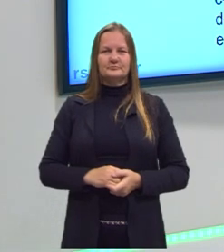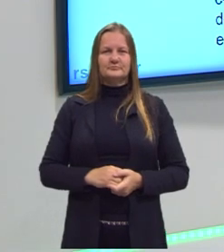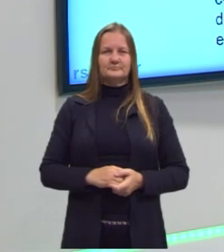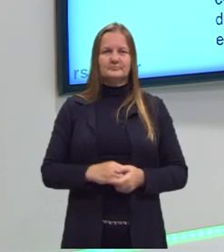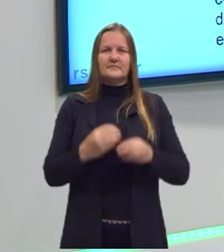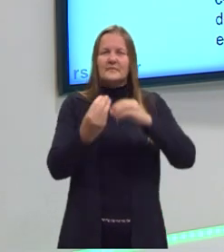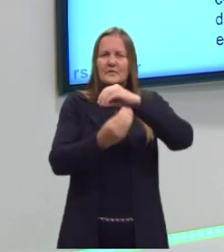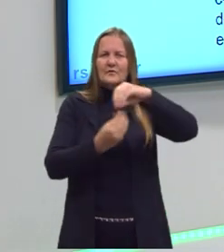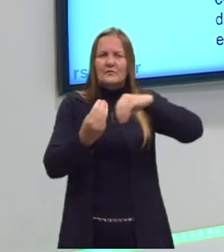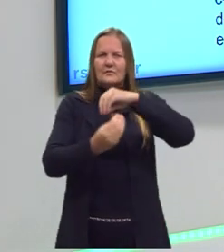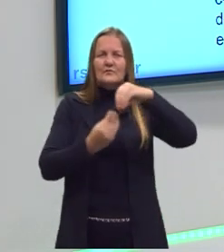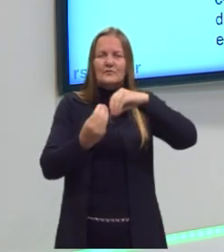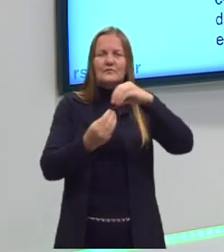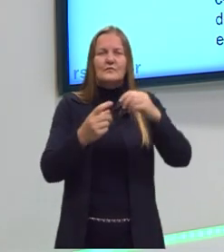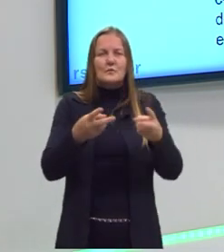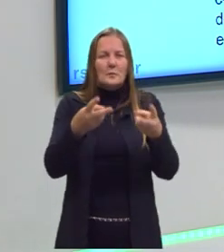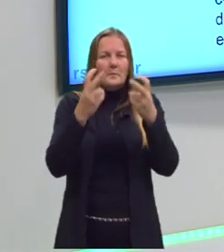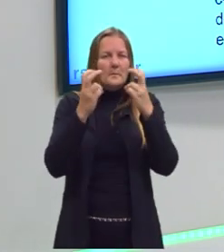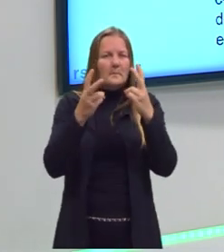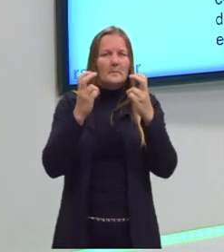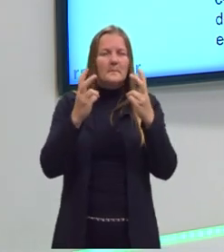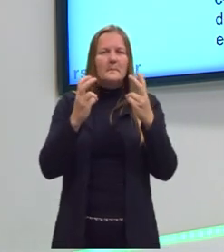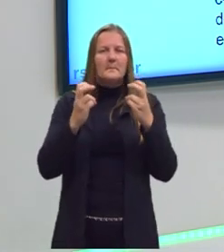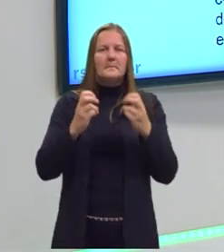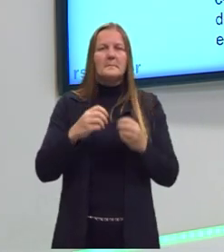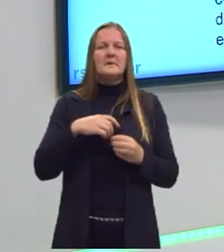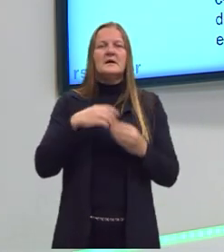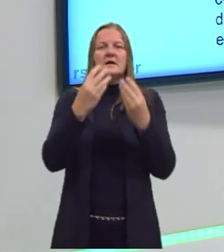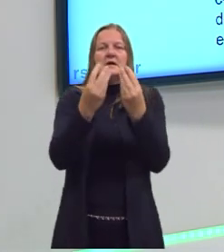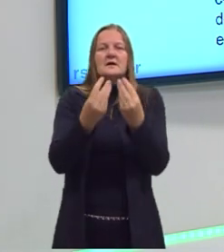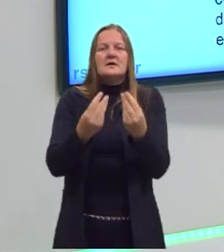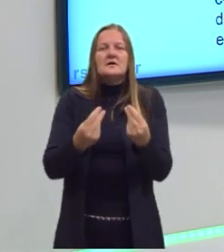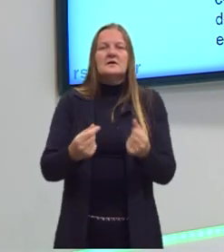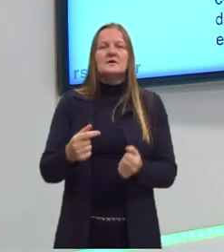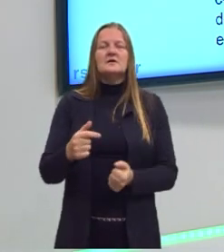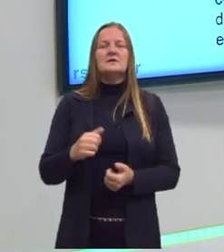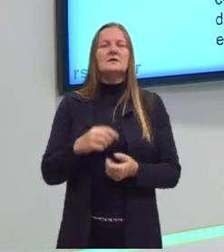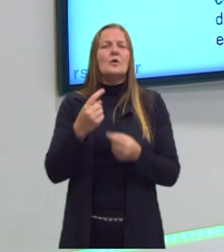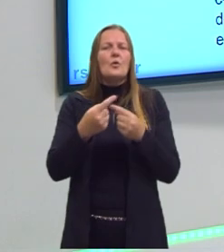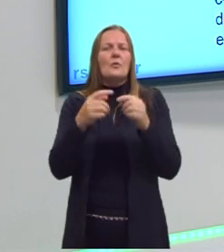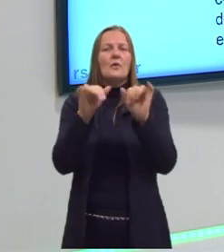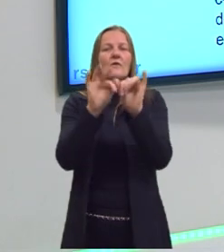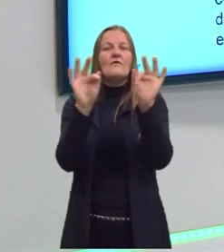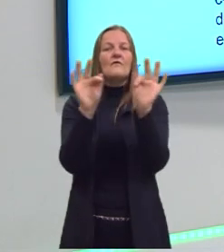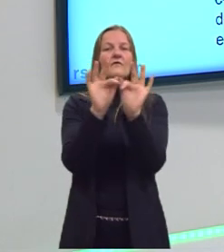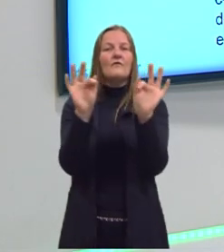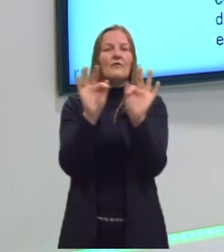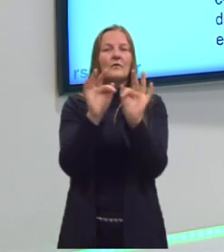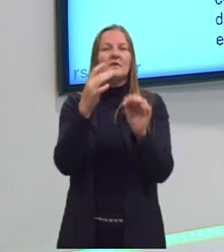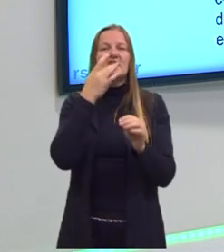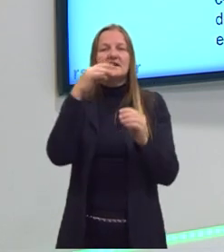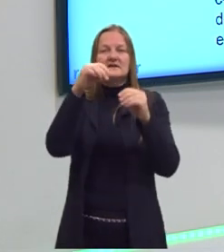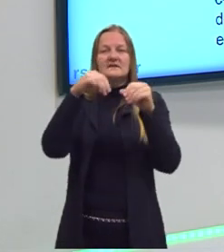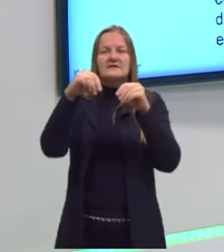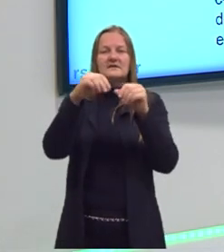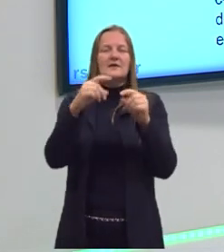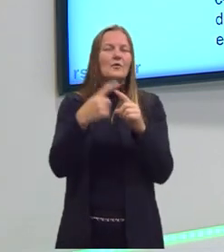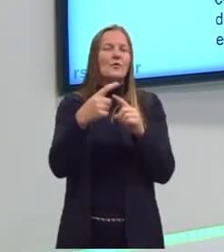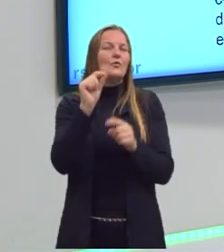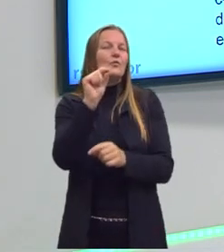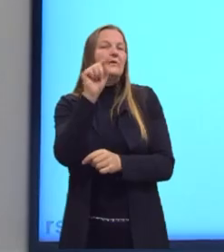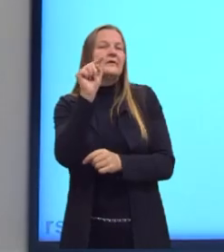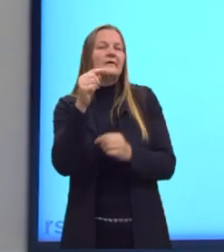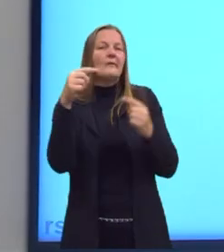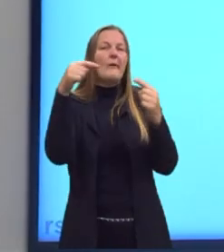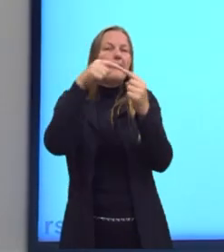envolvidas nesse processo de desulfurização, a fórmula química do sal de cálcio corresponde a,